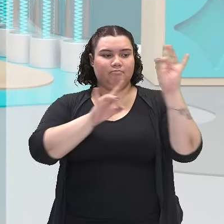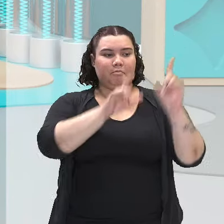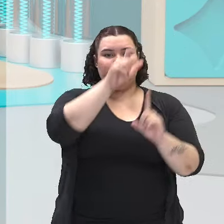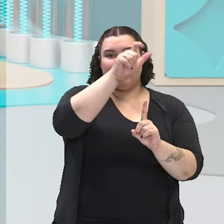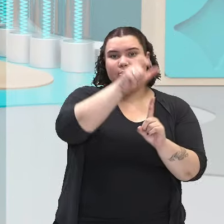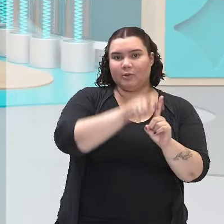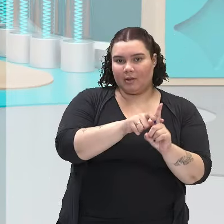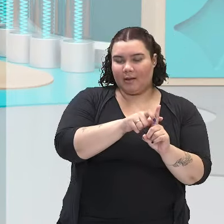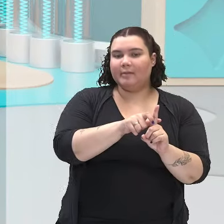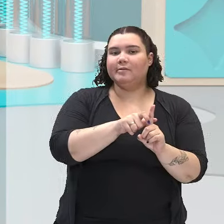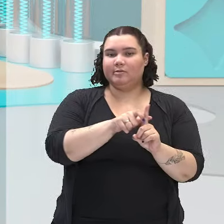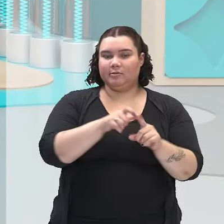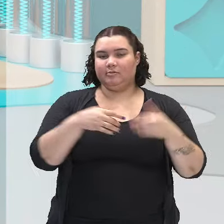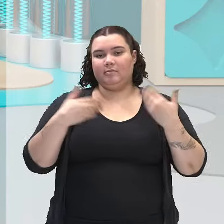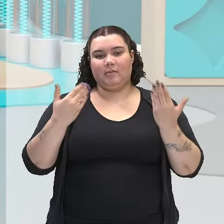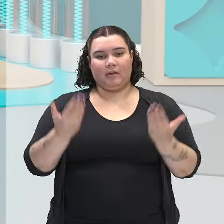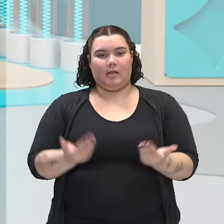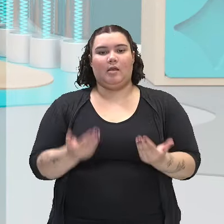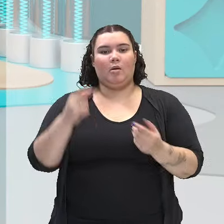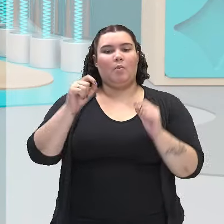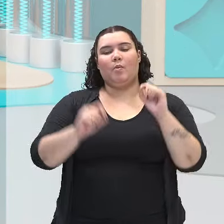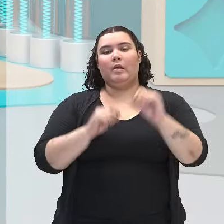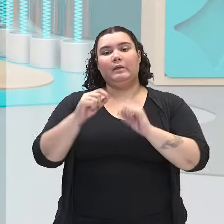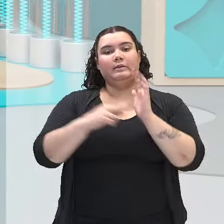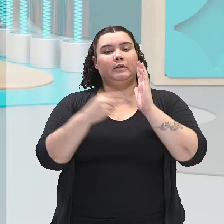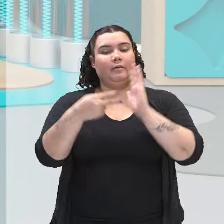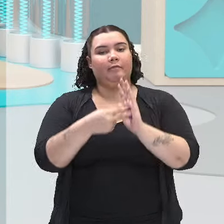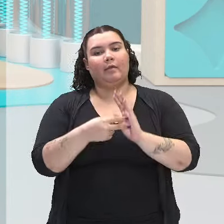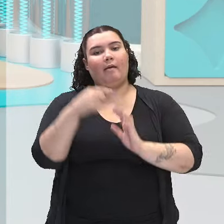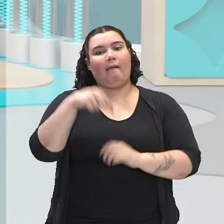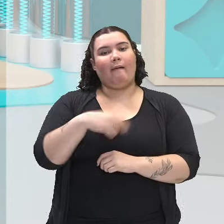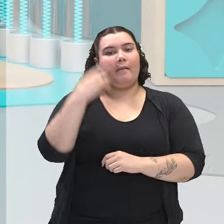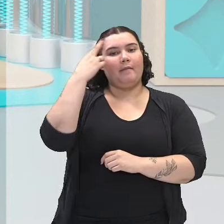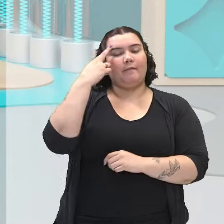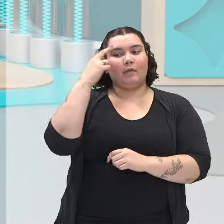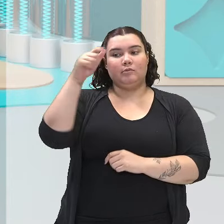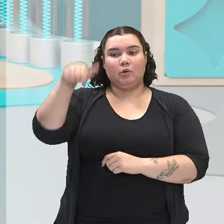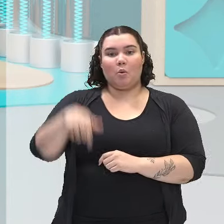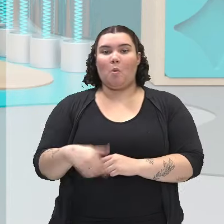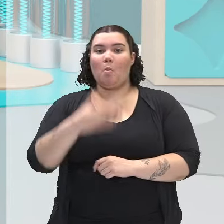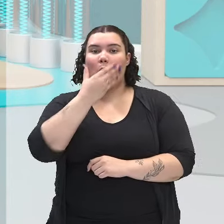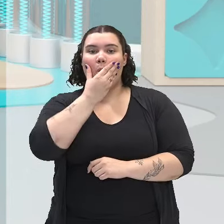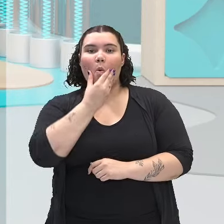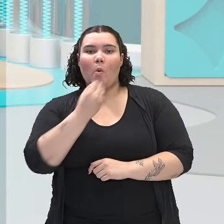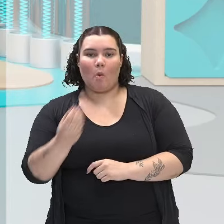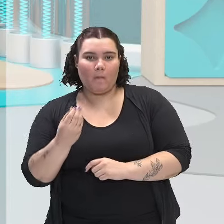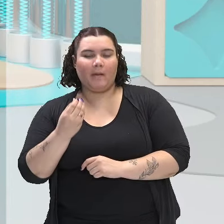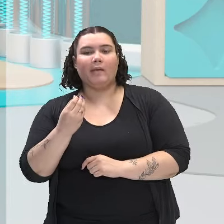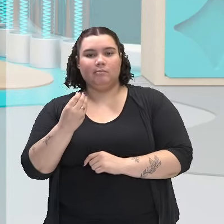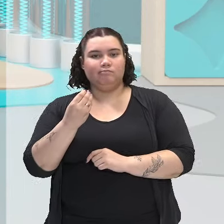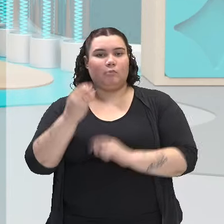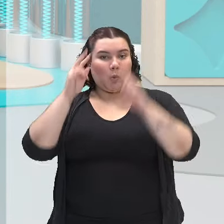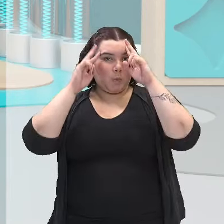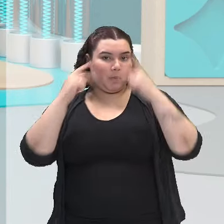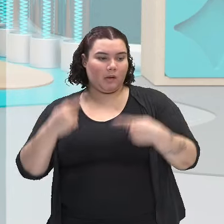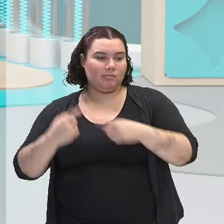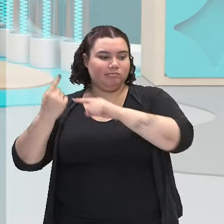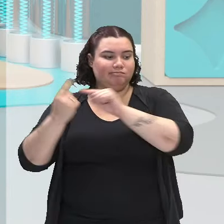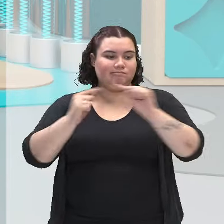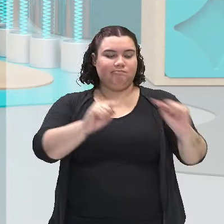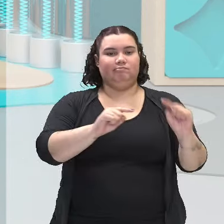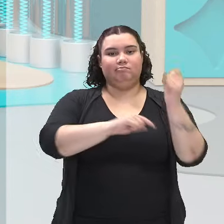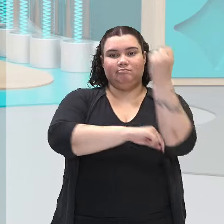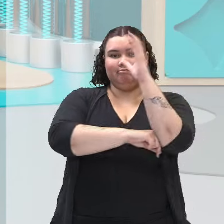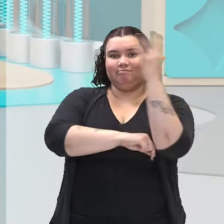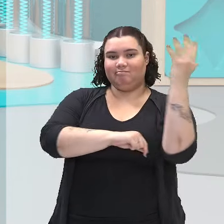reflexão sobre os danos causados pelo homem ao meio ambiente, especialmente as